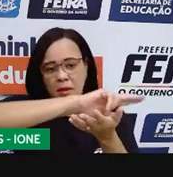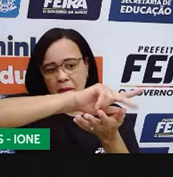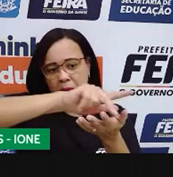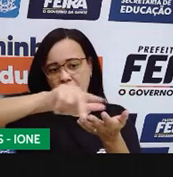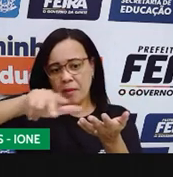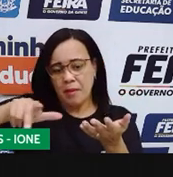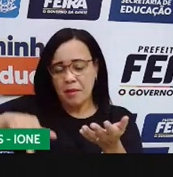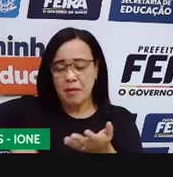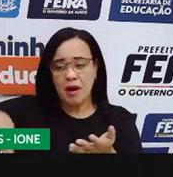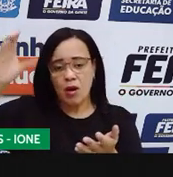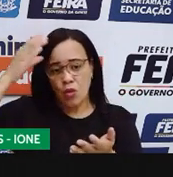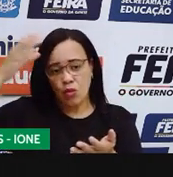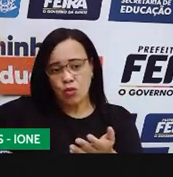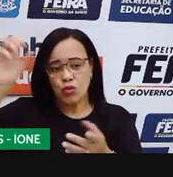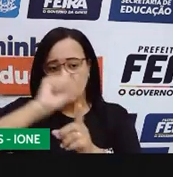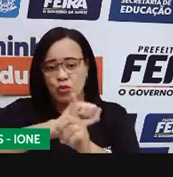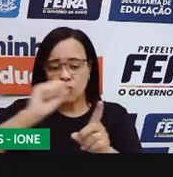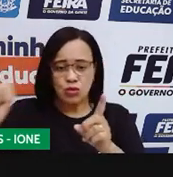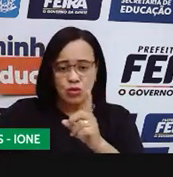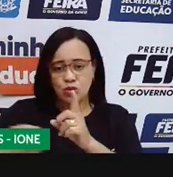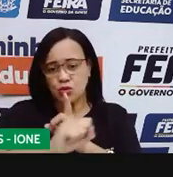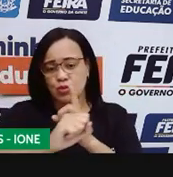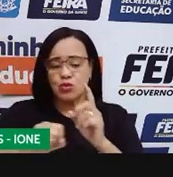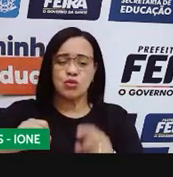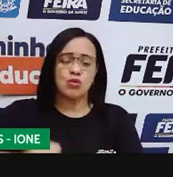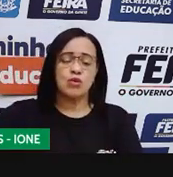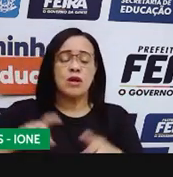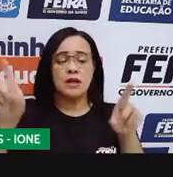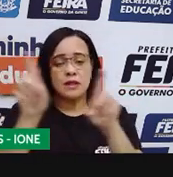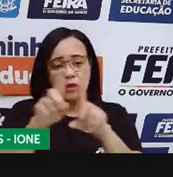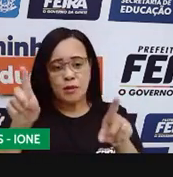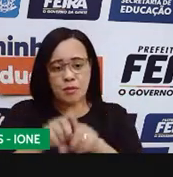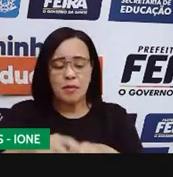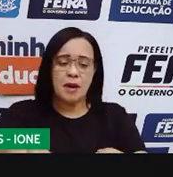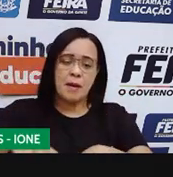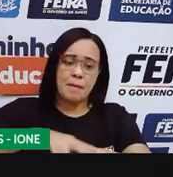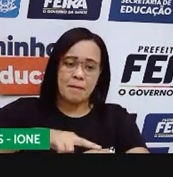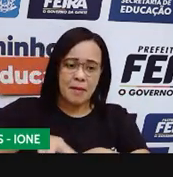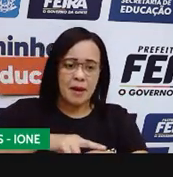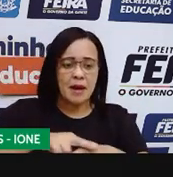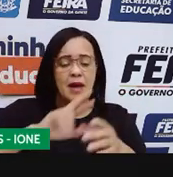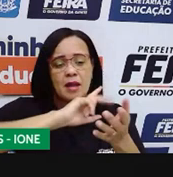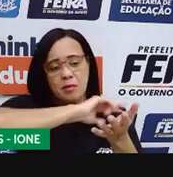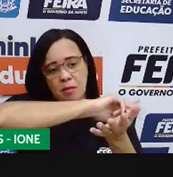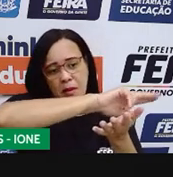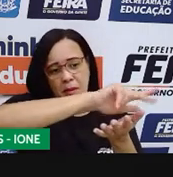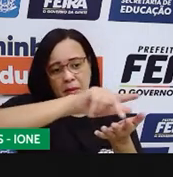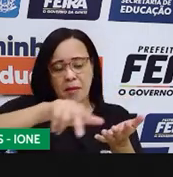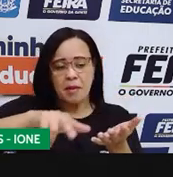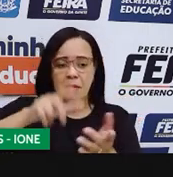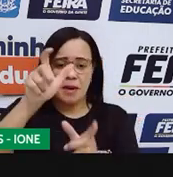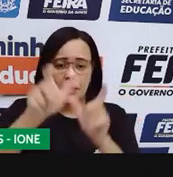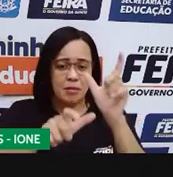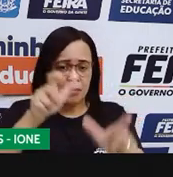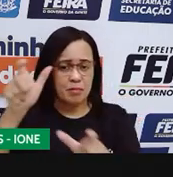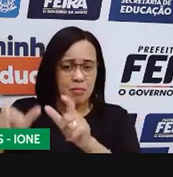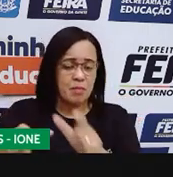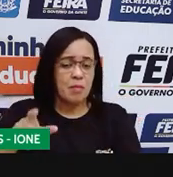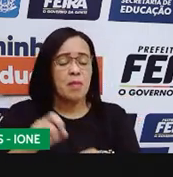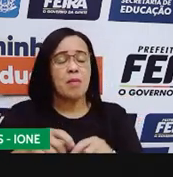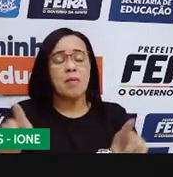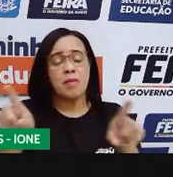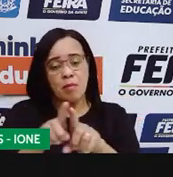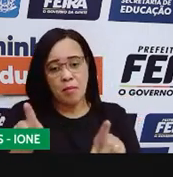socioculturais e étnicas por meio de dinâmicas, usando diferentes